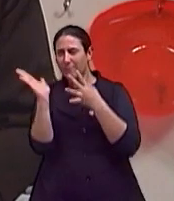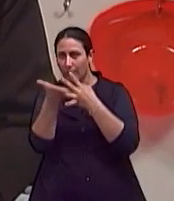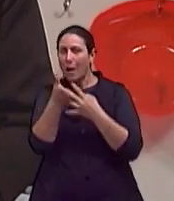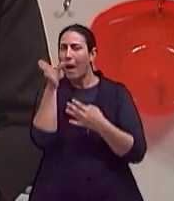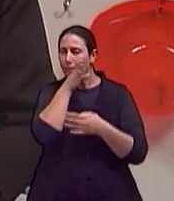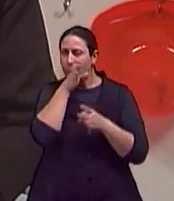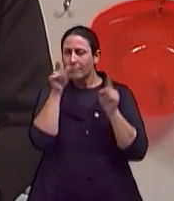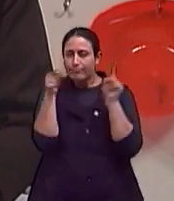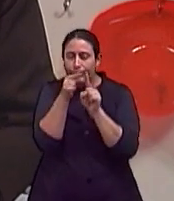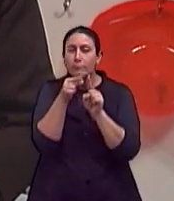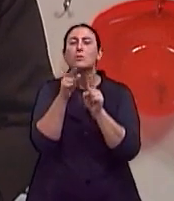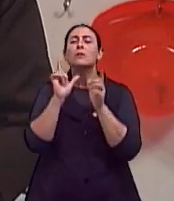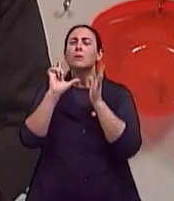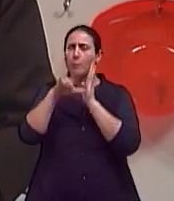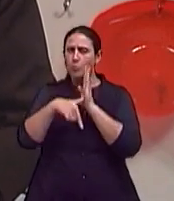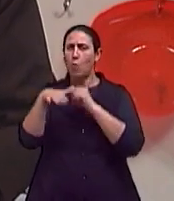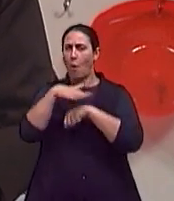pequeno intervalo que a gente tem e já voltamos.